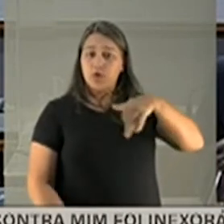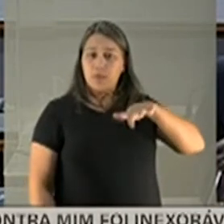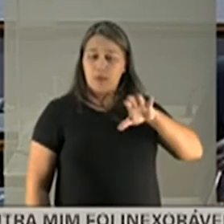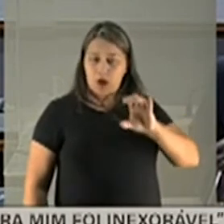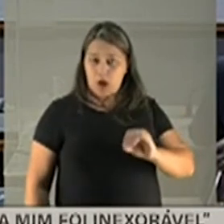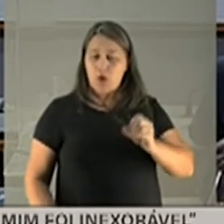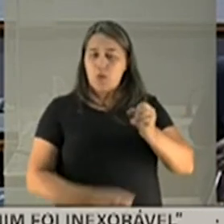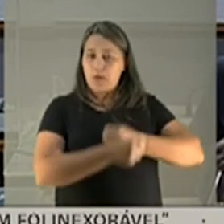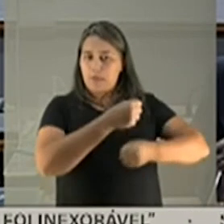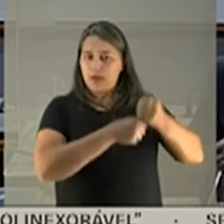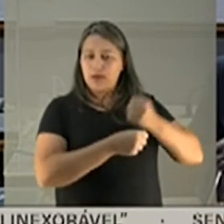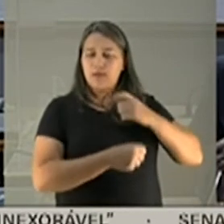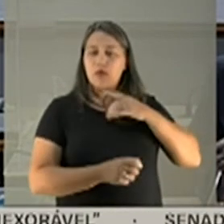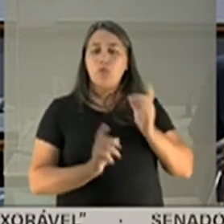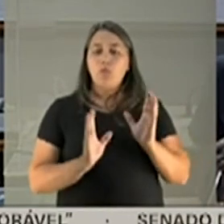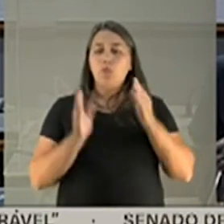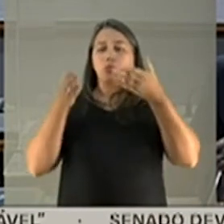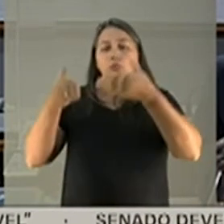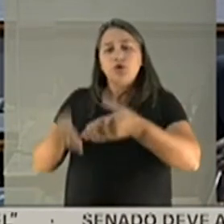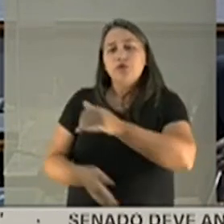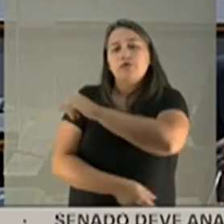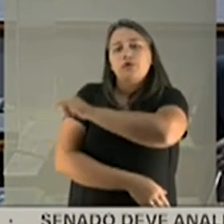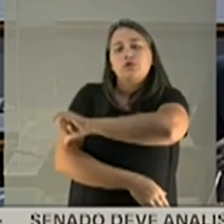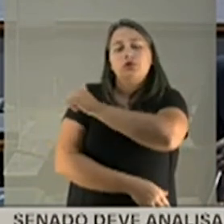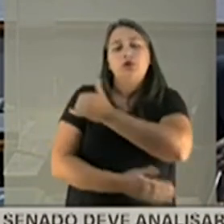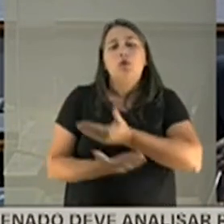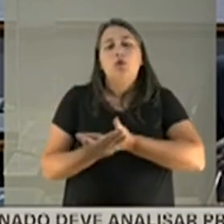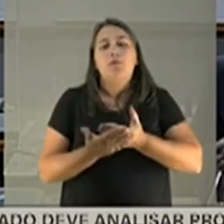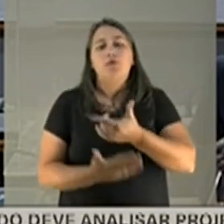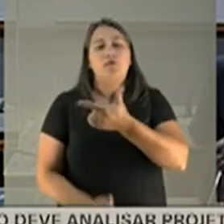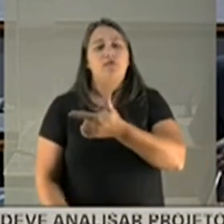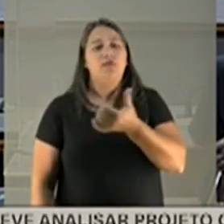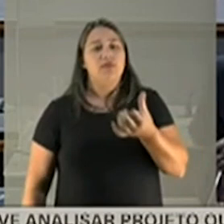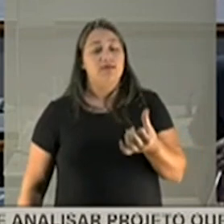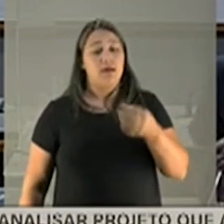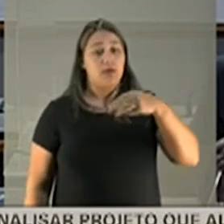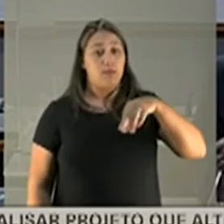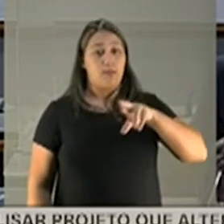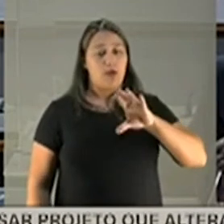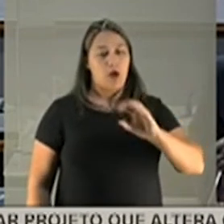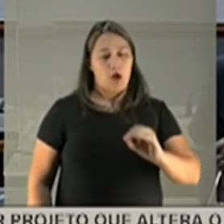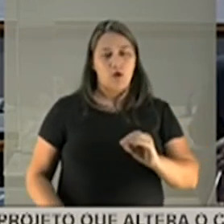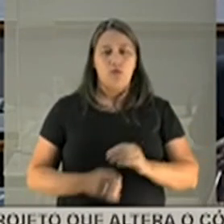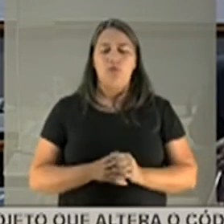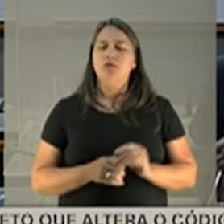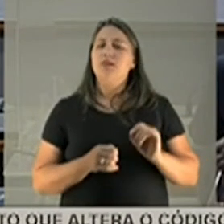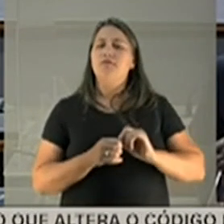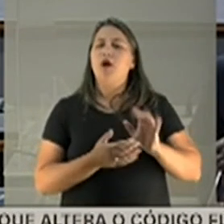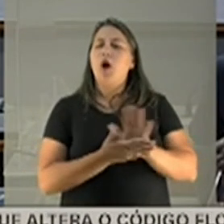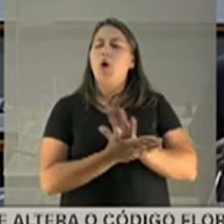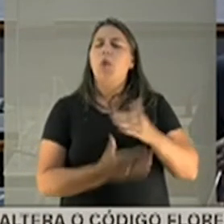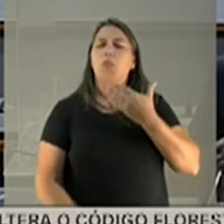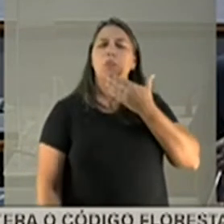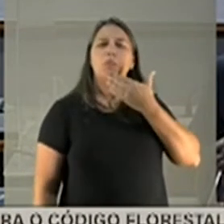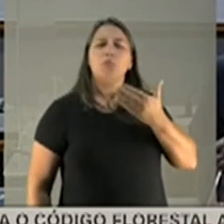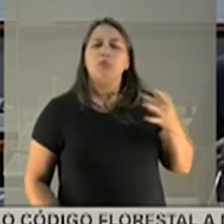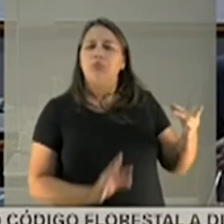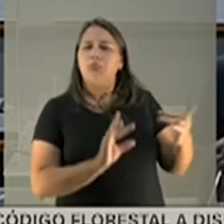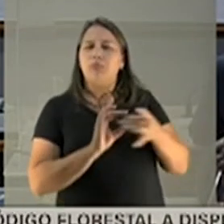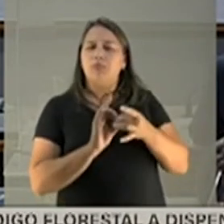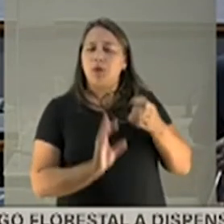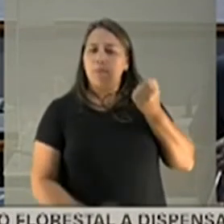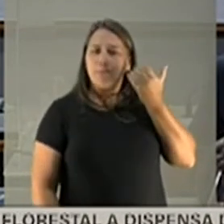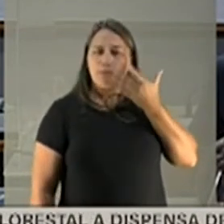tendo como alvo o Rio de Janeiro, se deu em 26 de maio. O senhor faz algum tipo de encadeamento